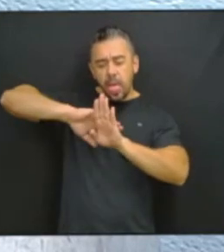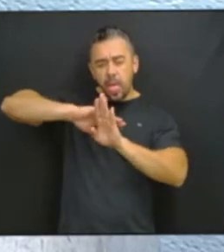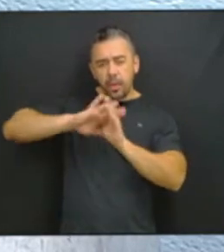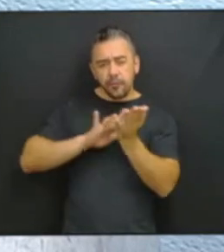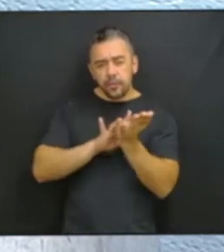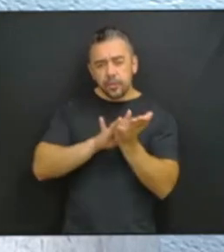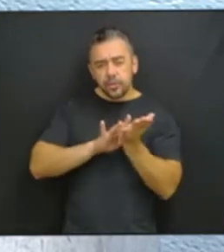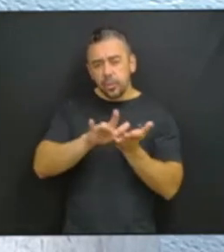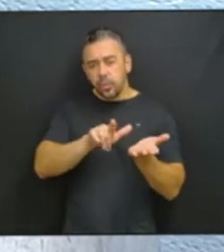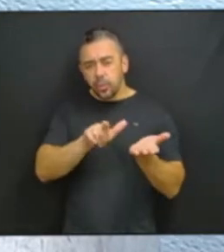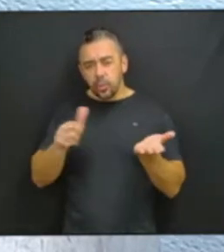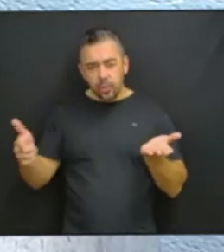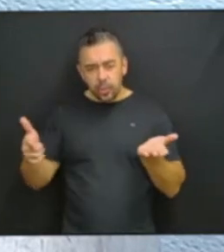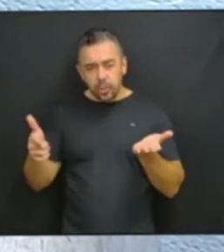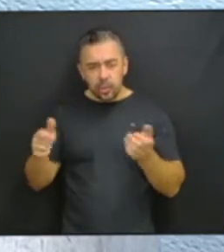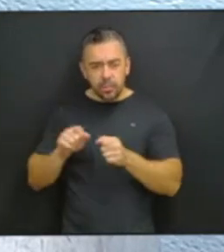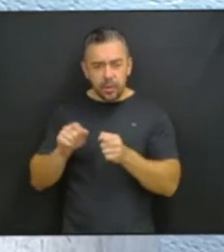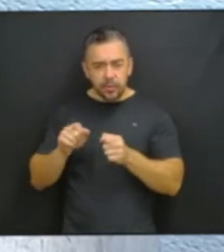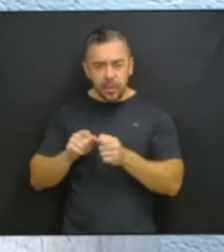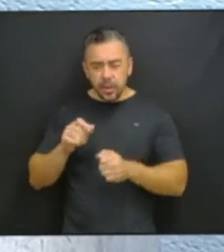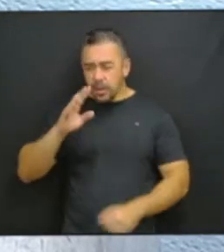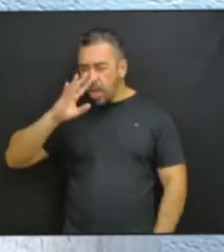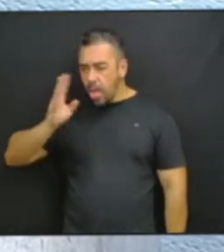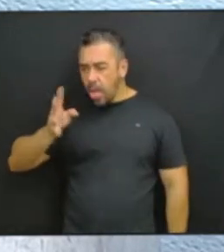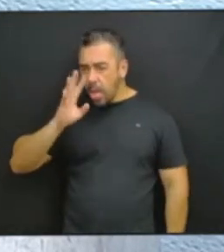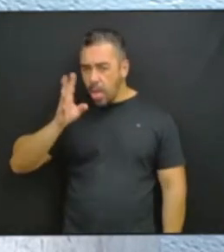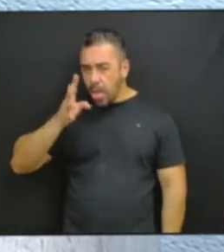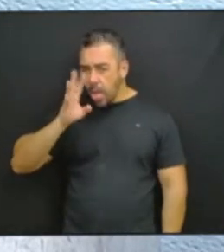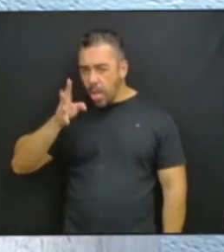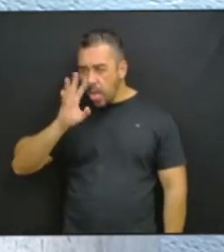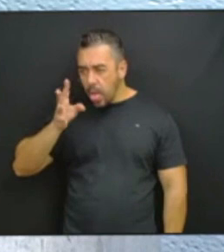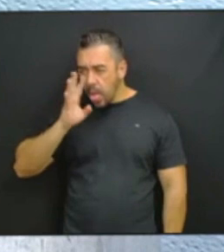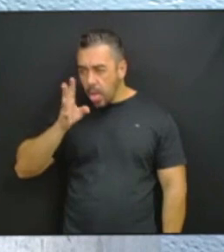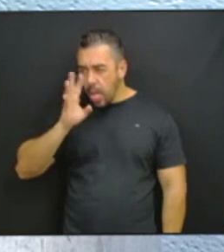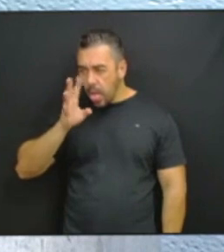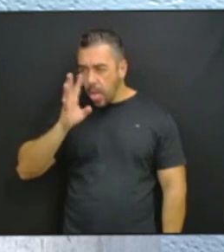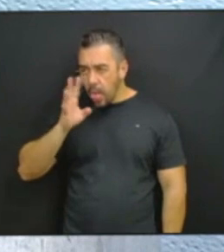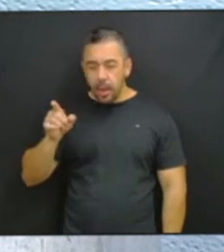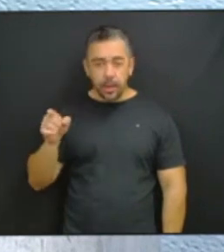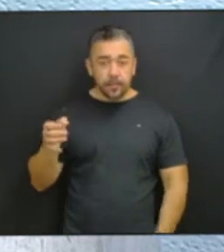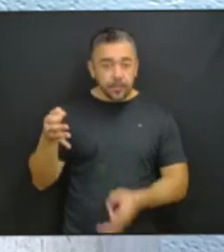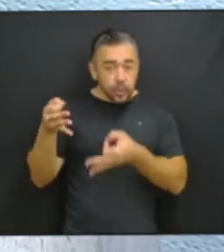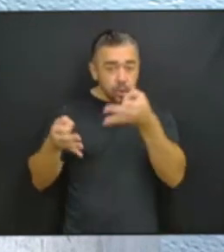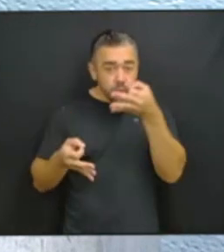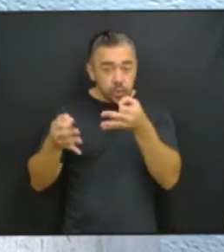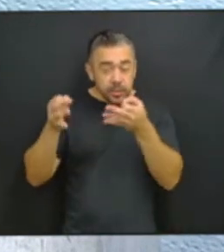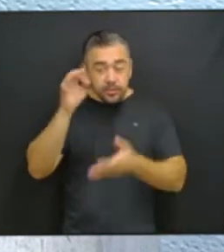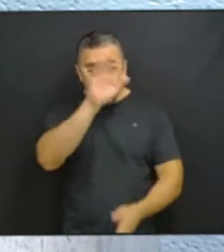para fazer ameaça velada. Um juiz federal?